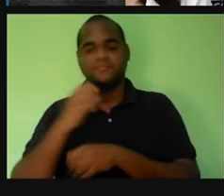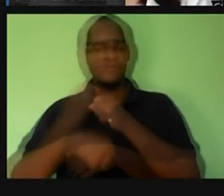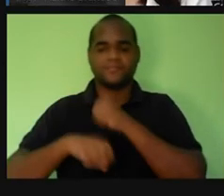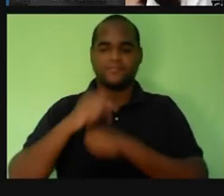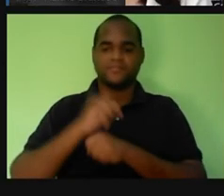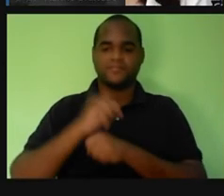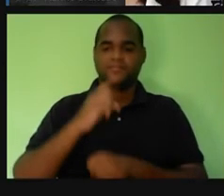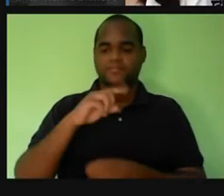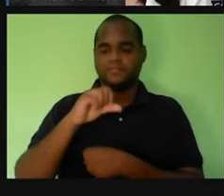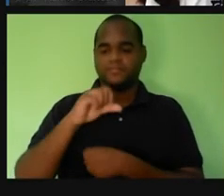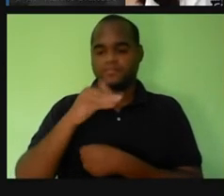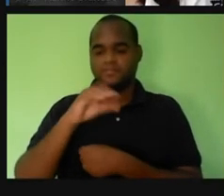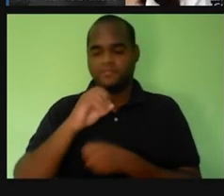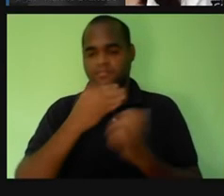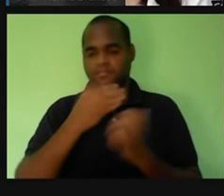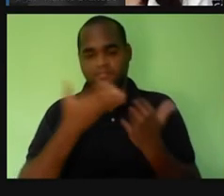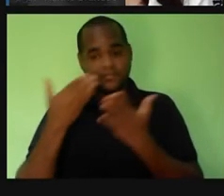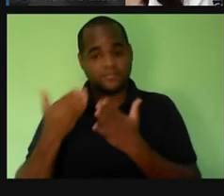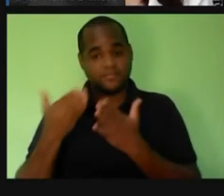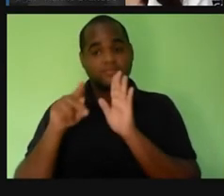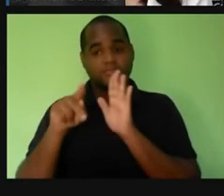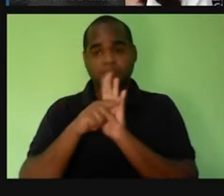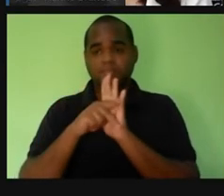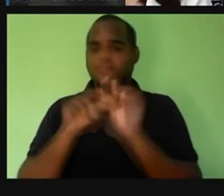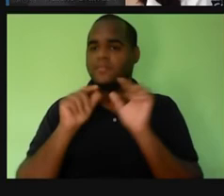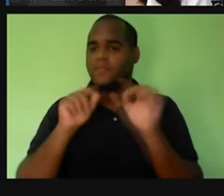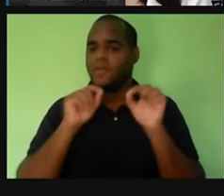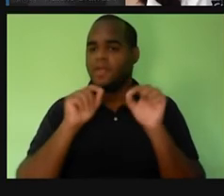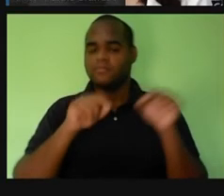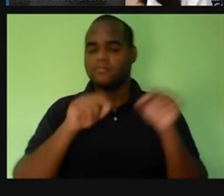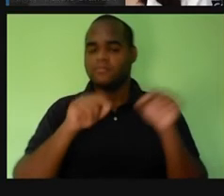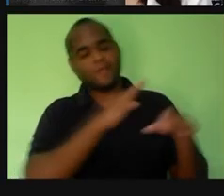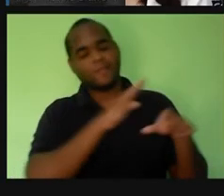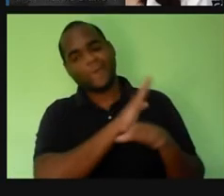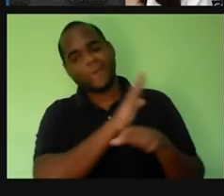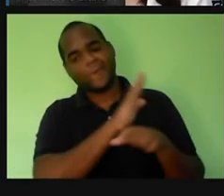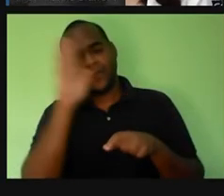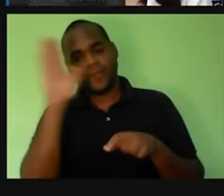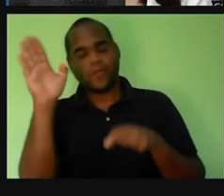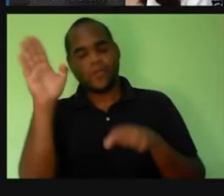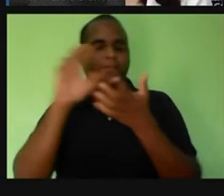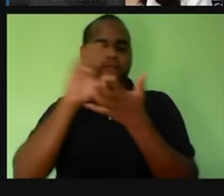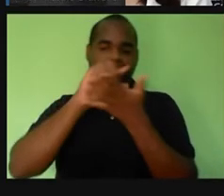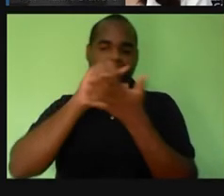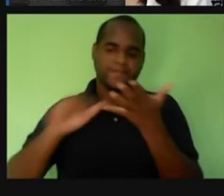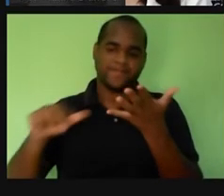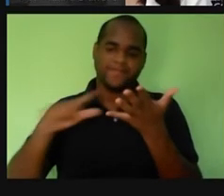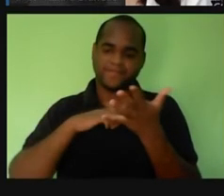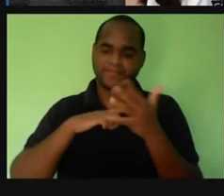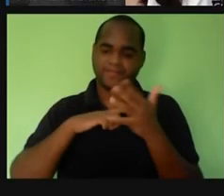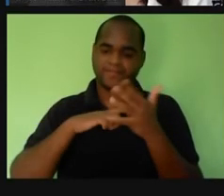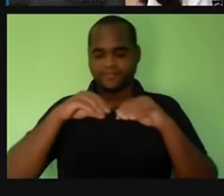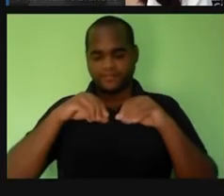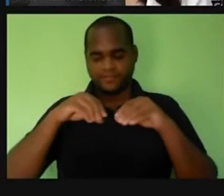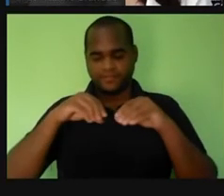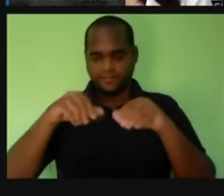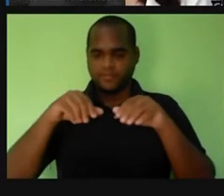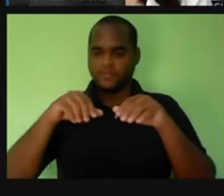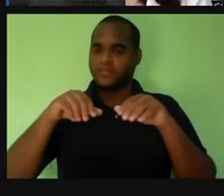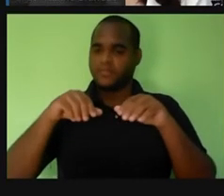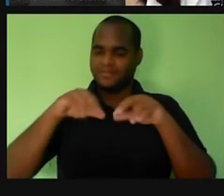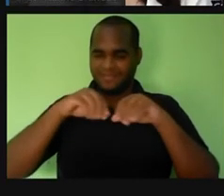convidado para fazer parte de uma expedição que acompanhava obras na estrada de ferro Madeira Mamoré, que era